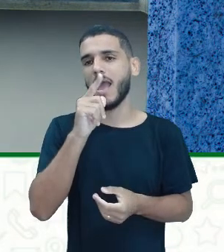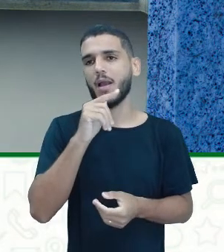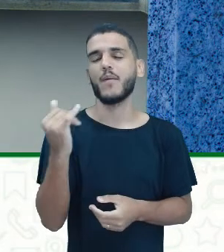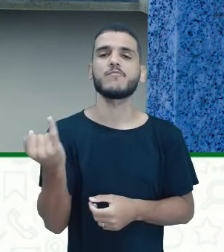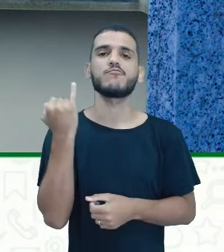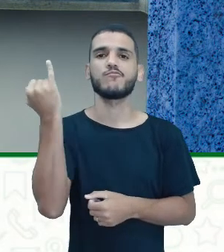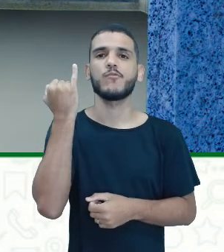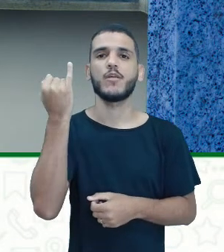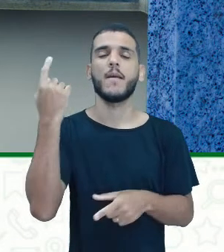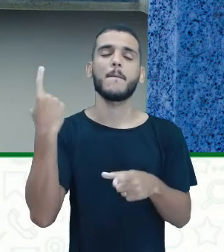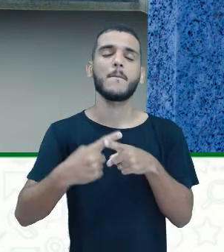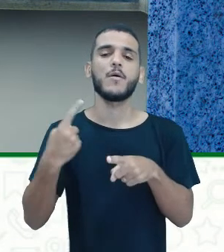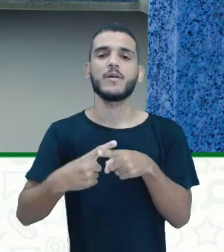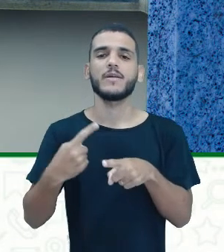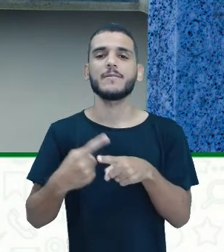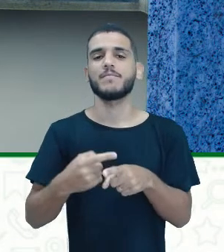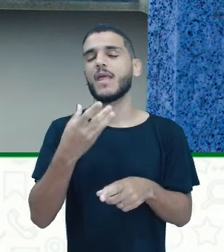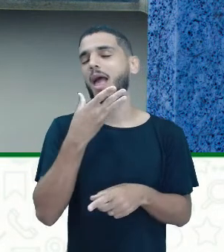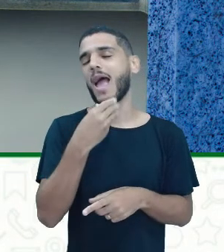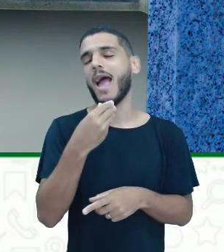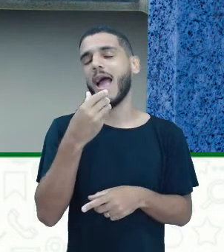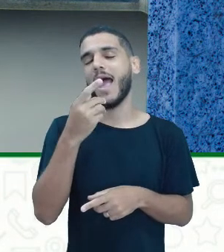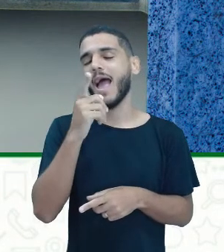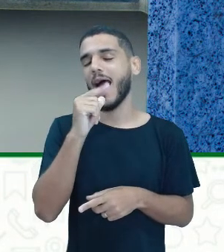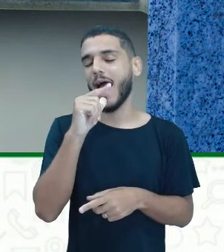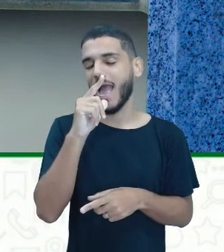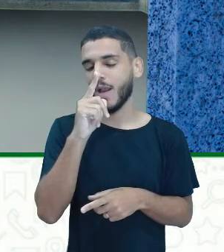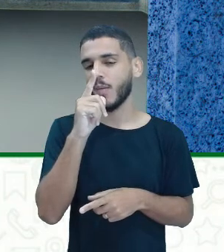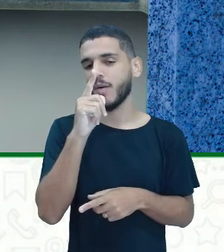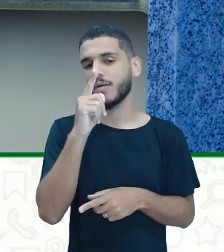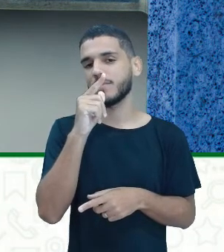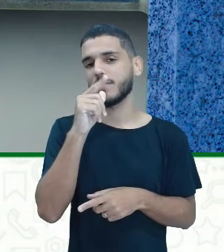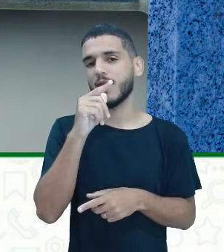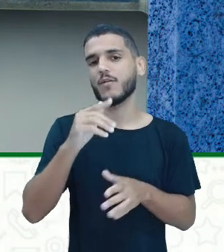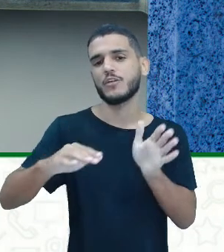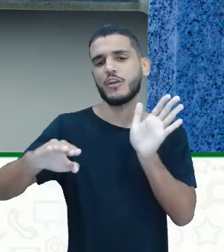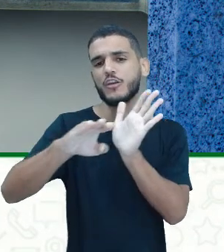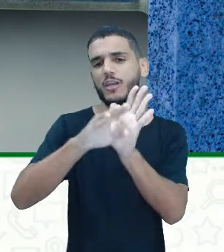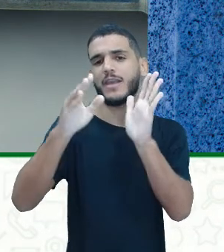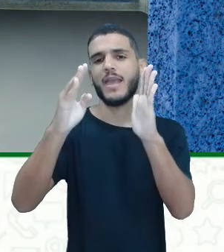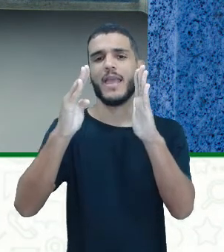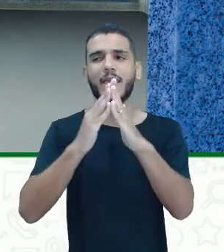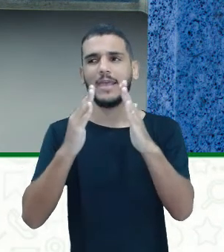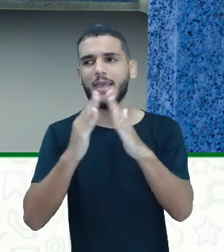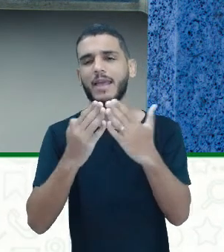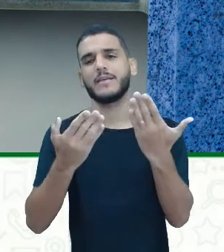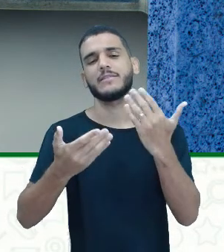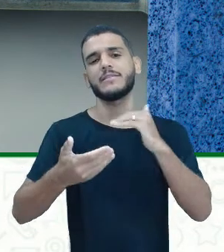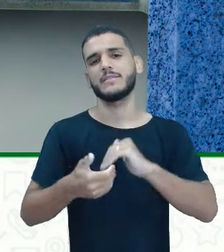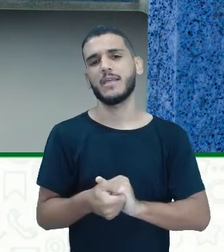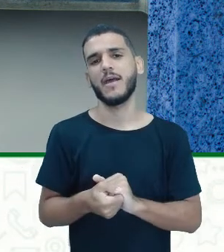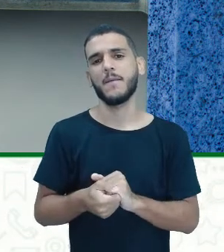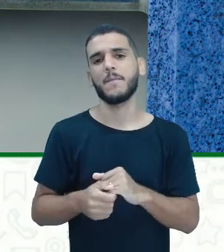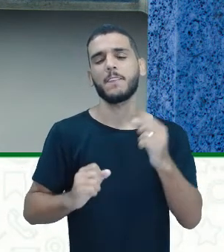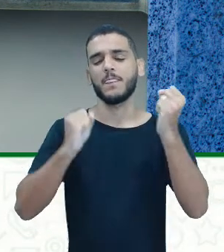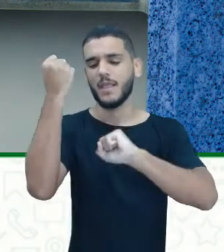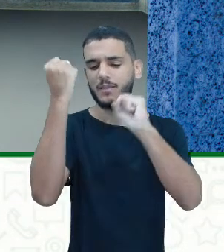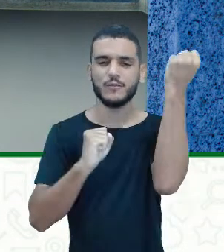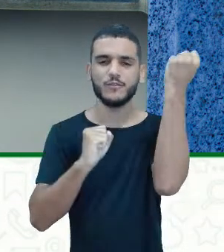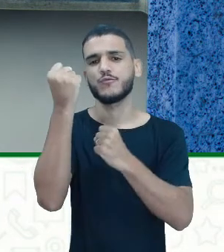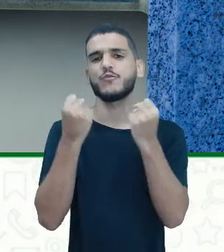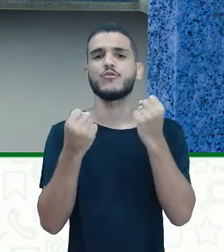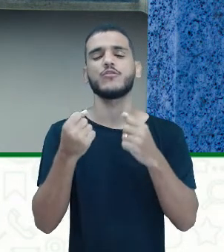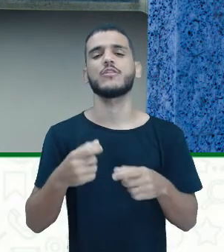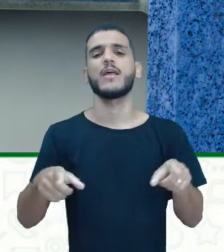importante, por quê? Para essa água chegar nas nossas casas, nos domicílios, nas indústrias, né? No